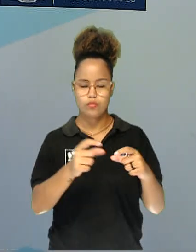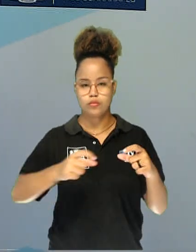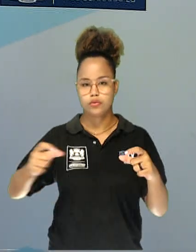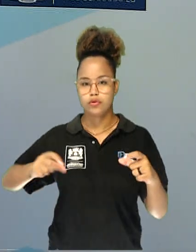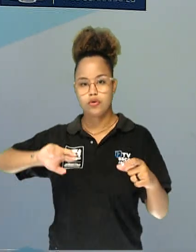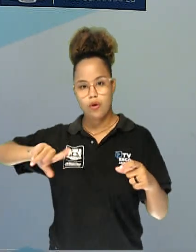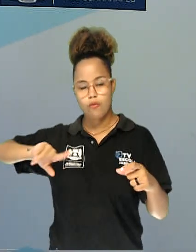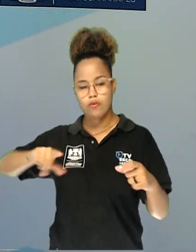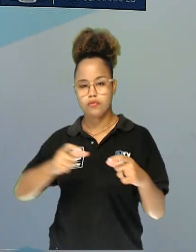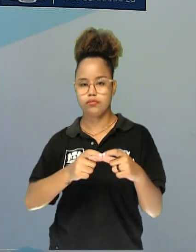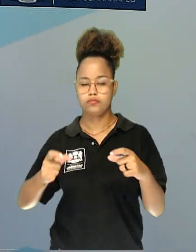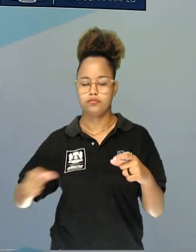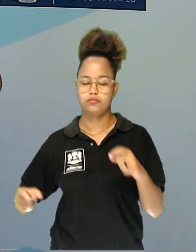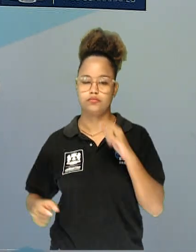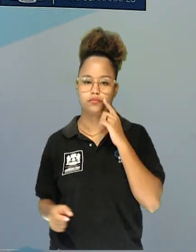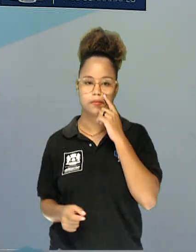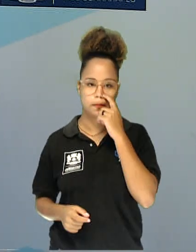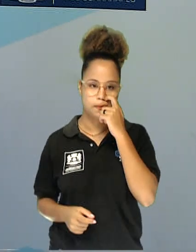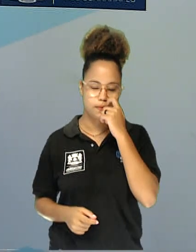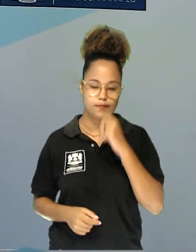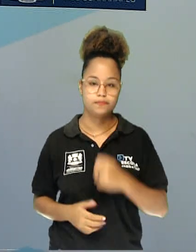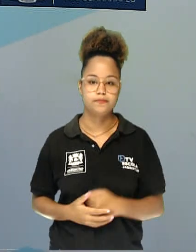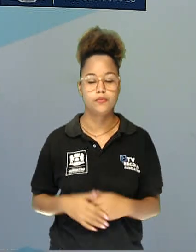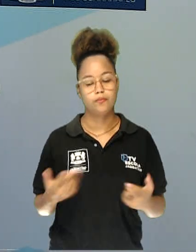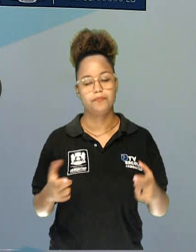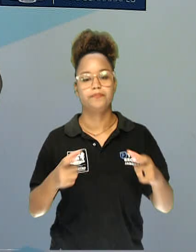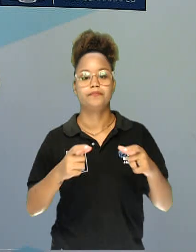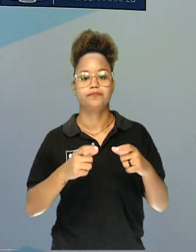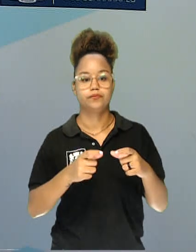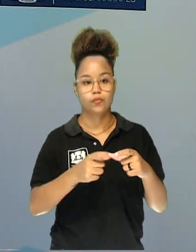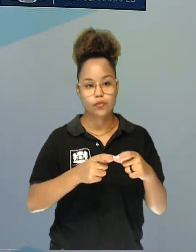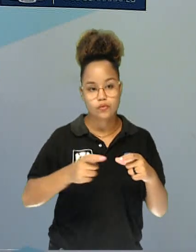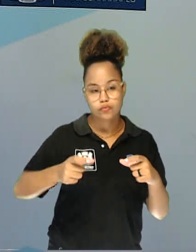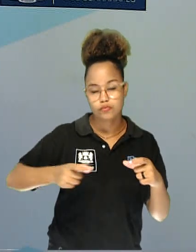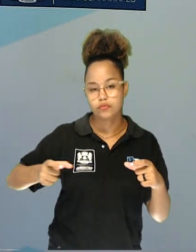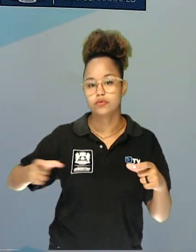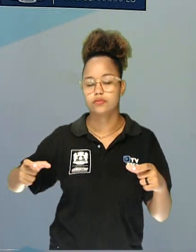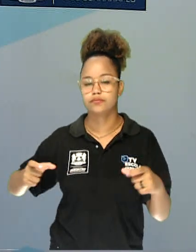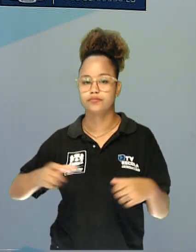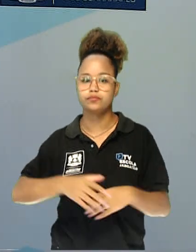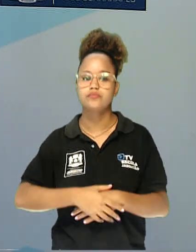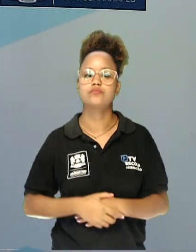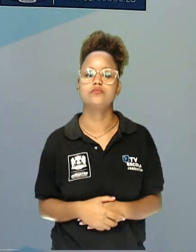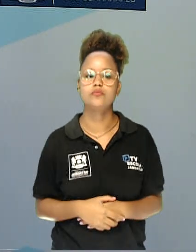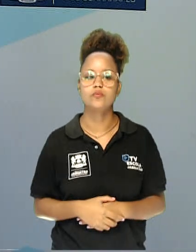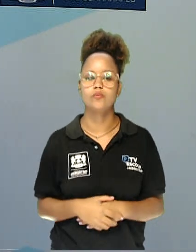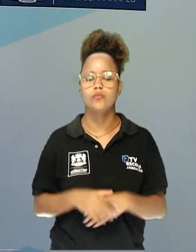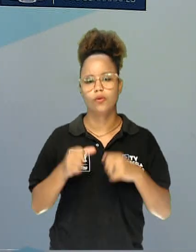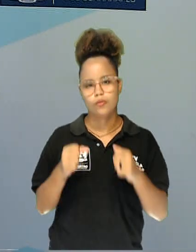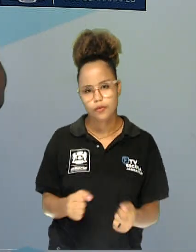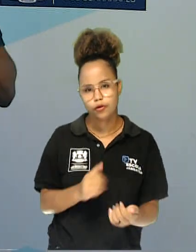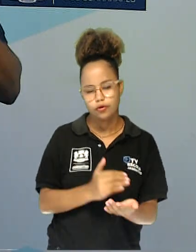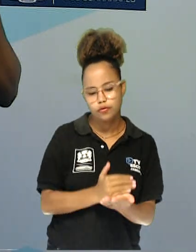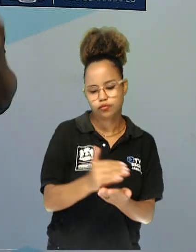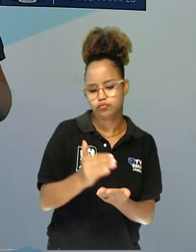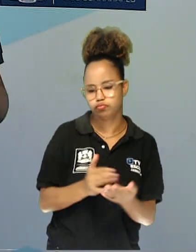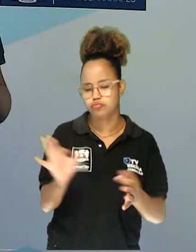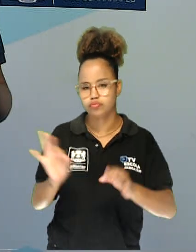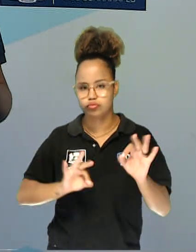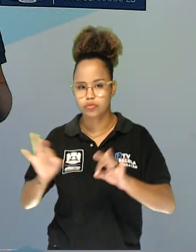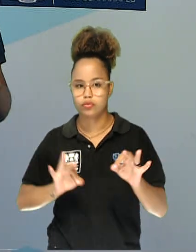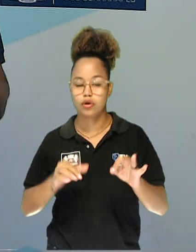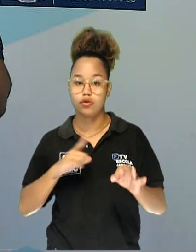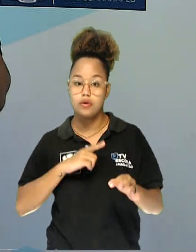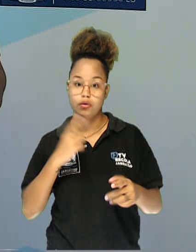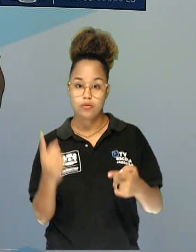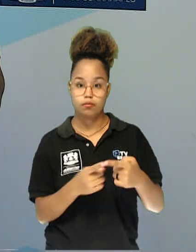invertebrados. O grupo dos invertebrados, dos vertebrados, desculpa, eles podem ser divididos em peixes,